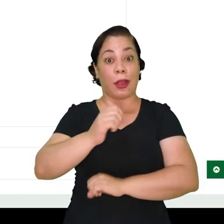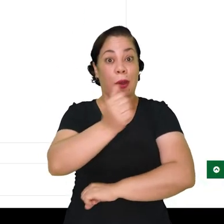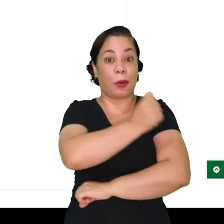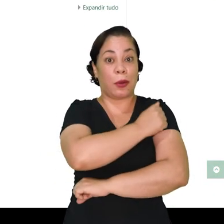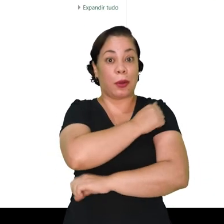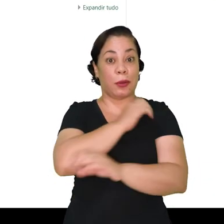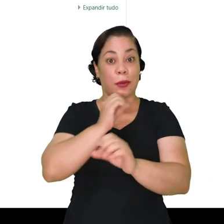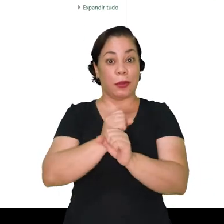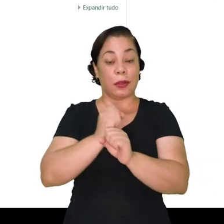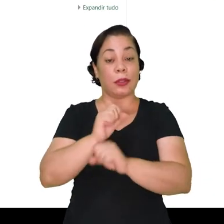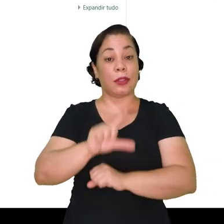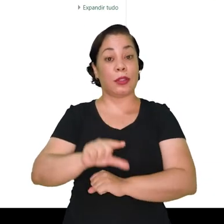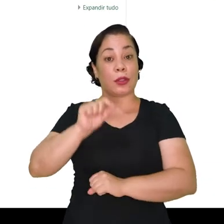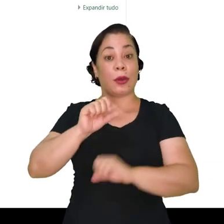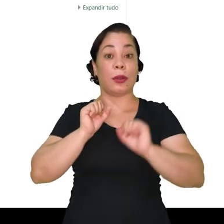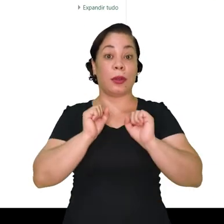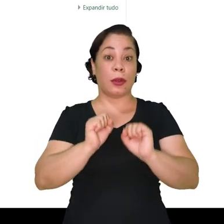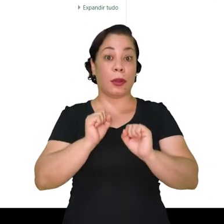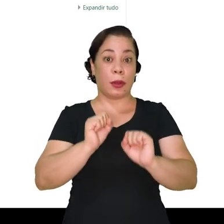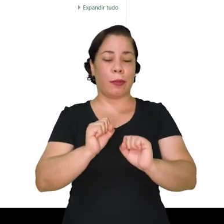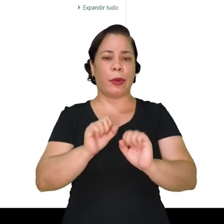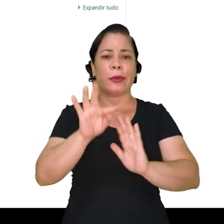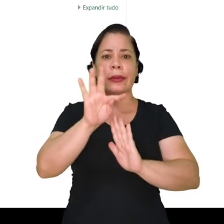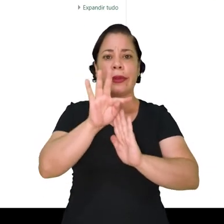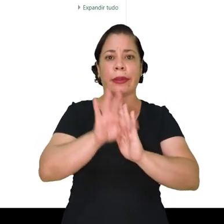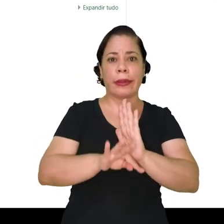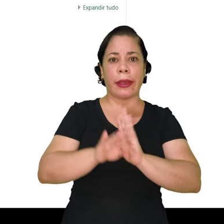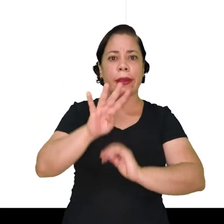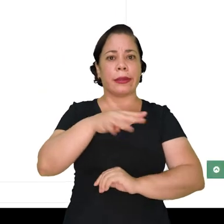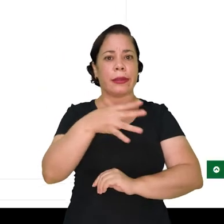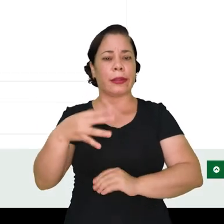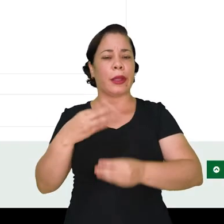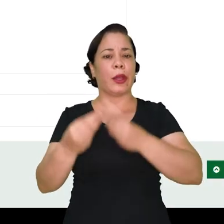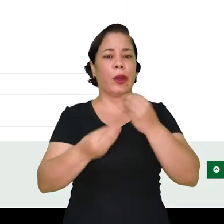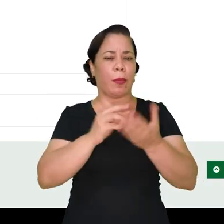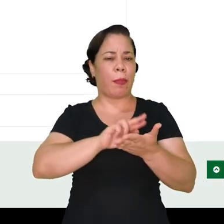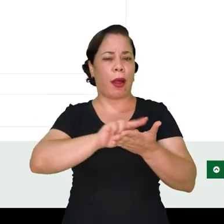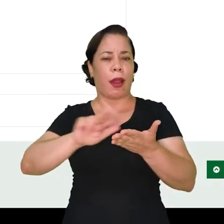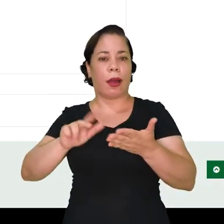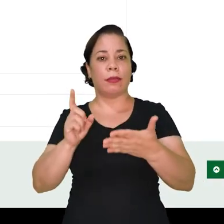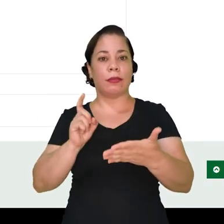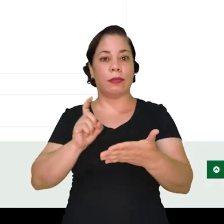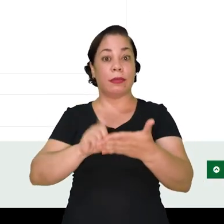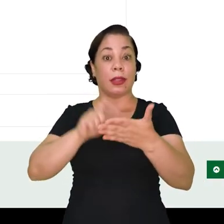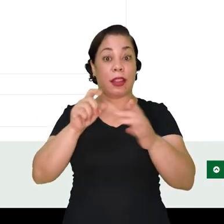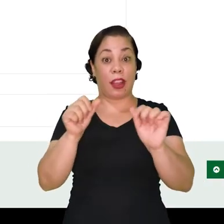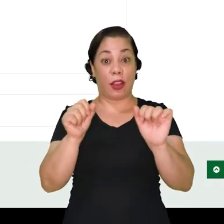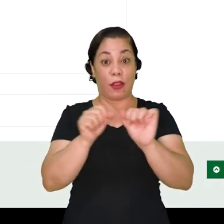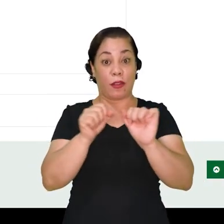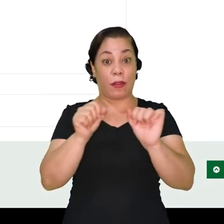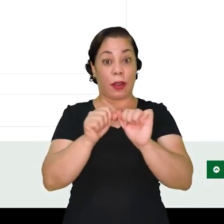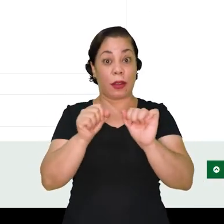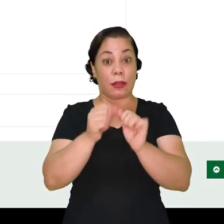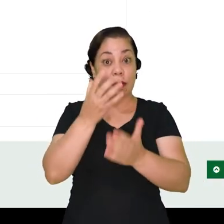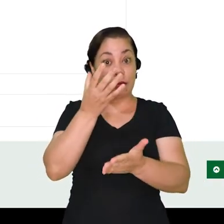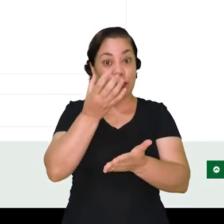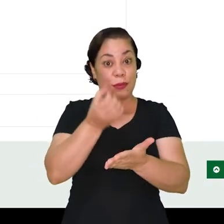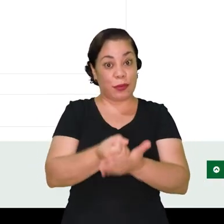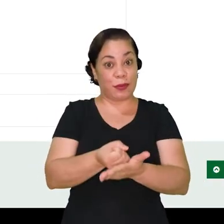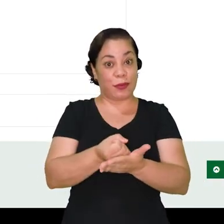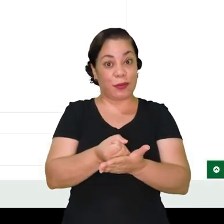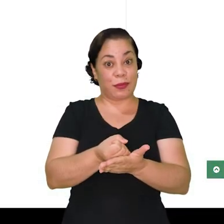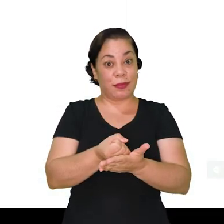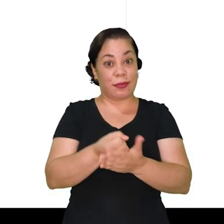você pode, então, escolher o formato, arquivo de texto, planilha de Excel, etc. E clicar aqui em fazer o download